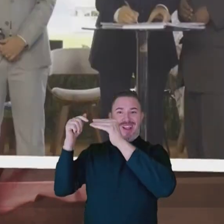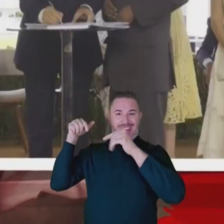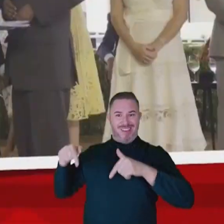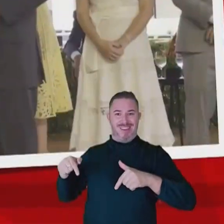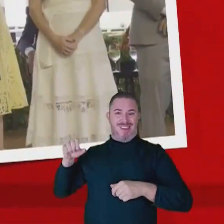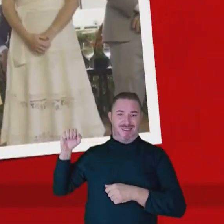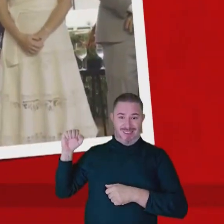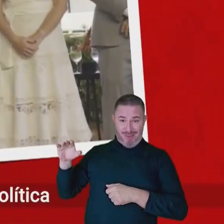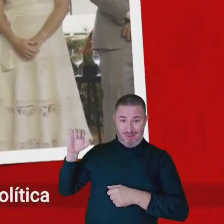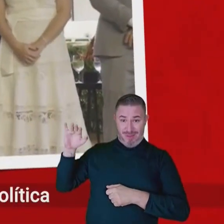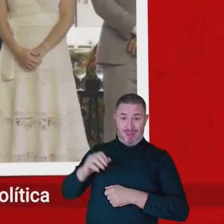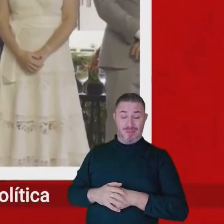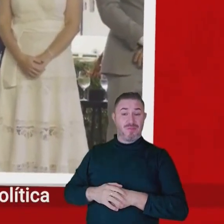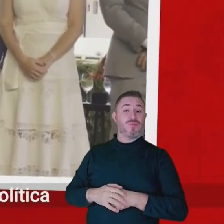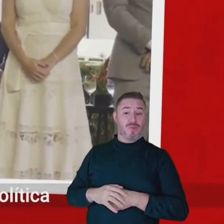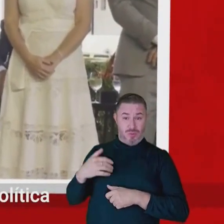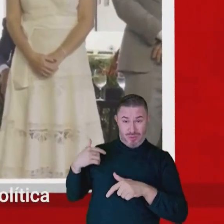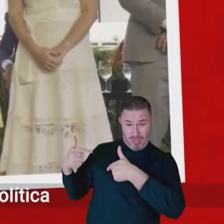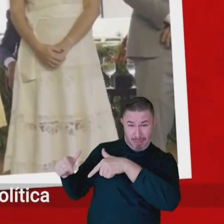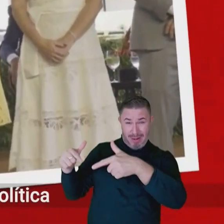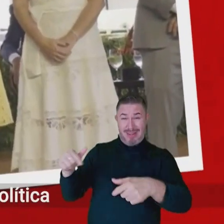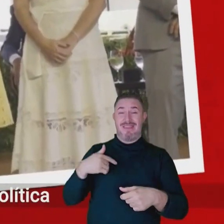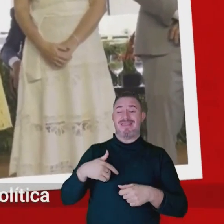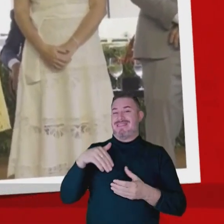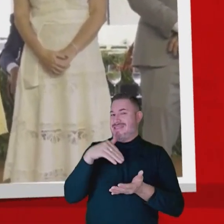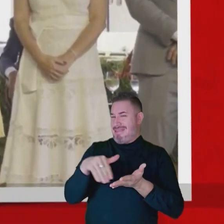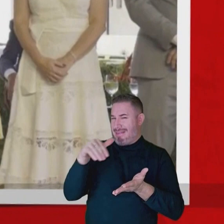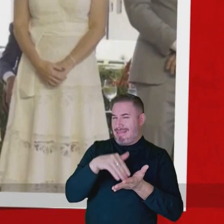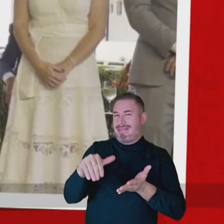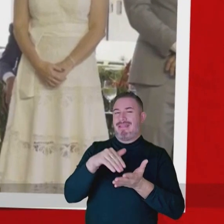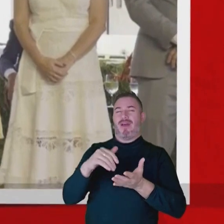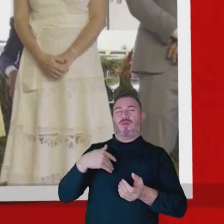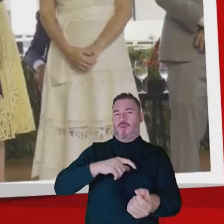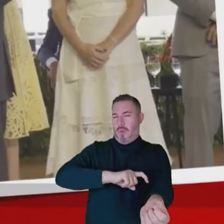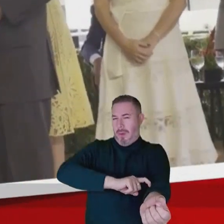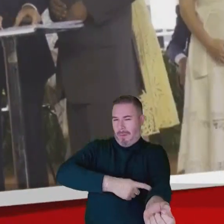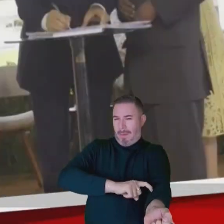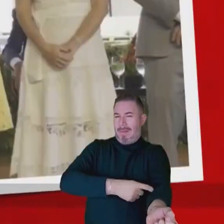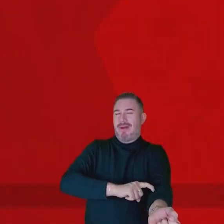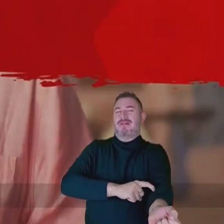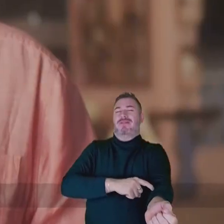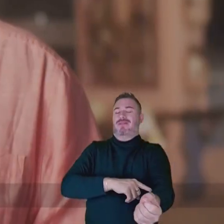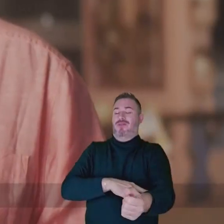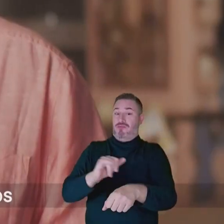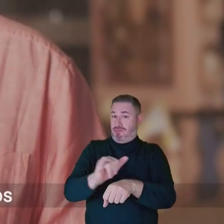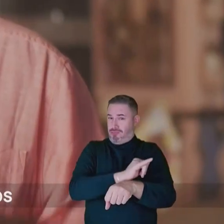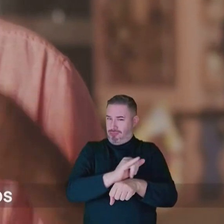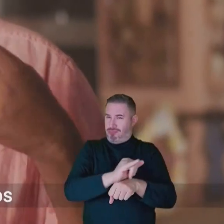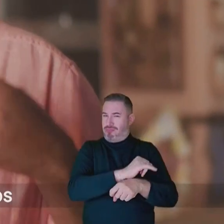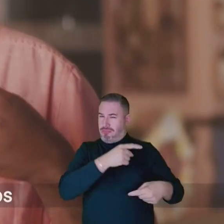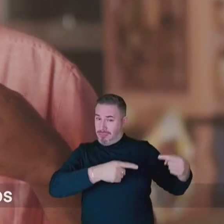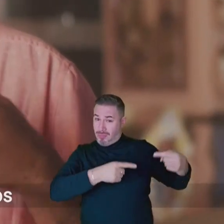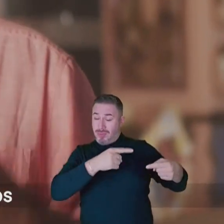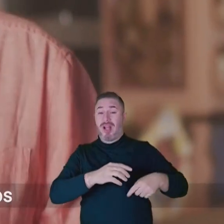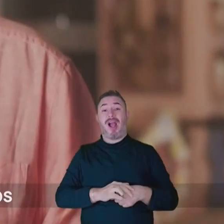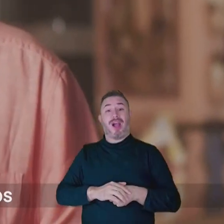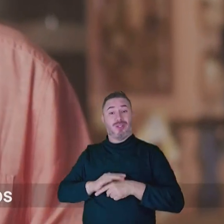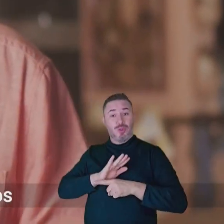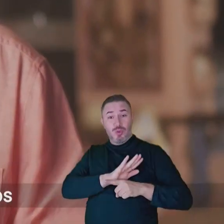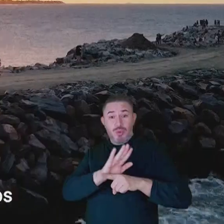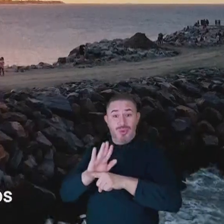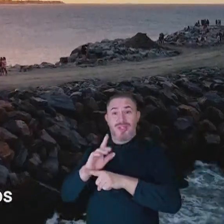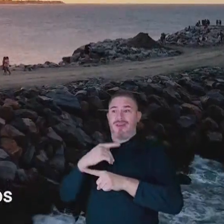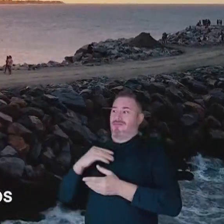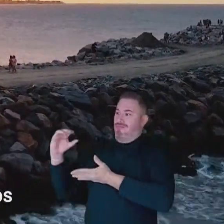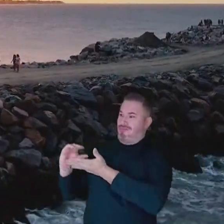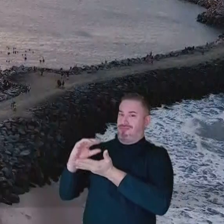Calcaia. Quando fui secretário de Articulação Política do Governo Helmano, ajudei a viabilizar mais de 120 milhões de reais